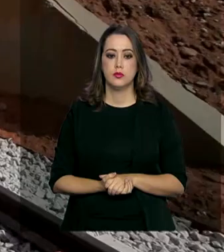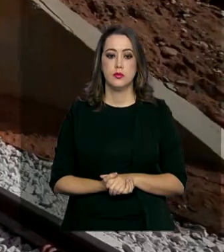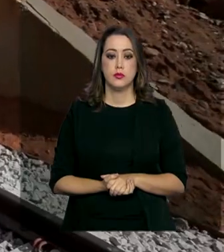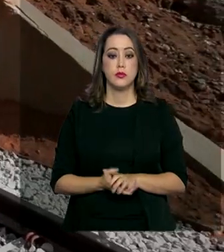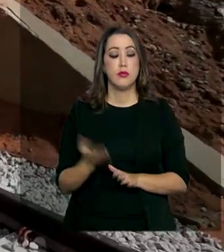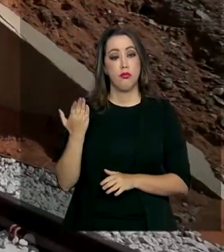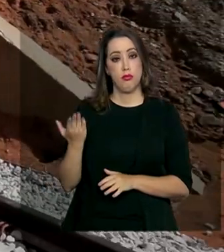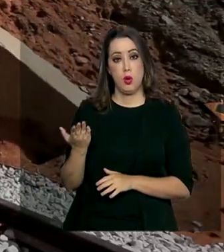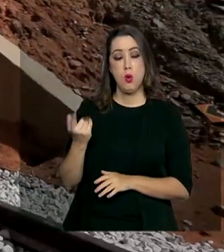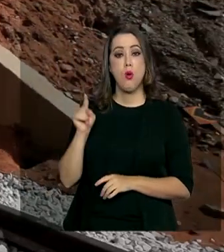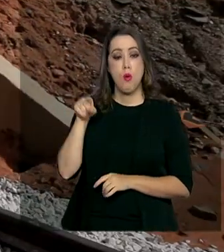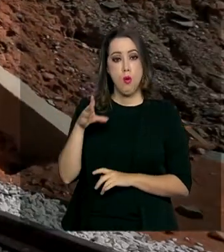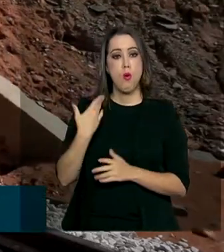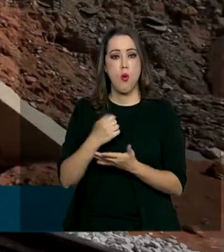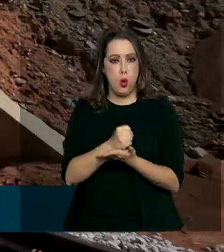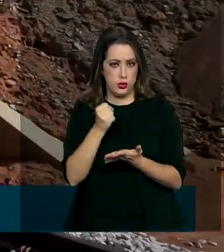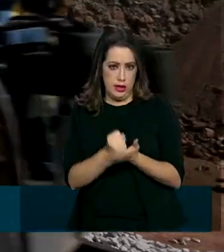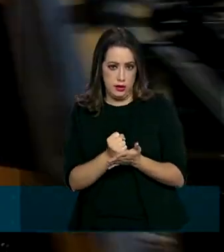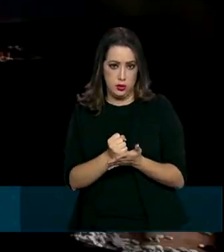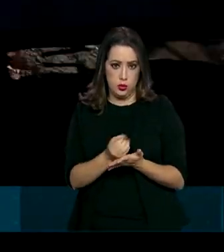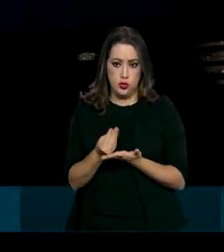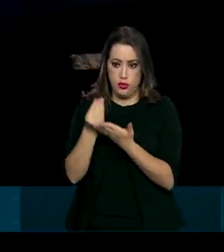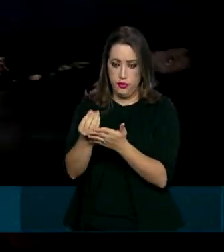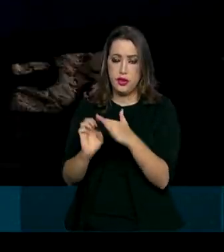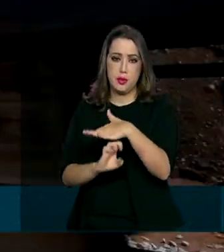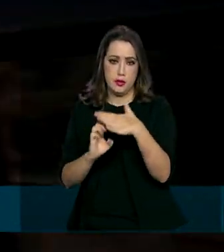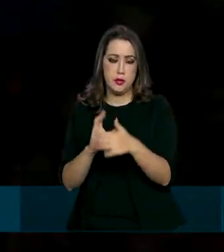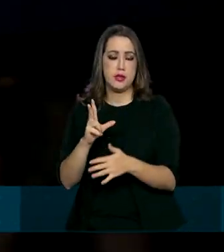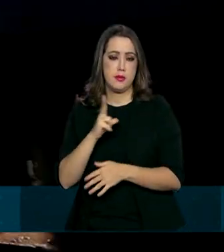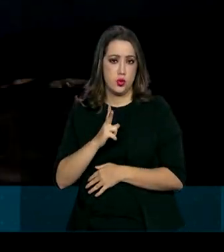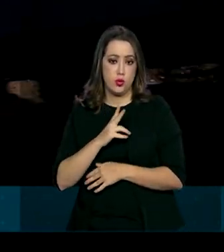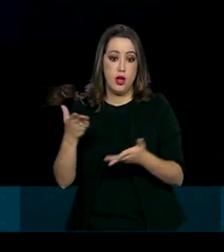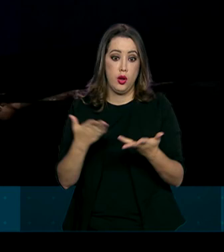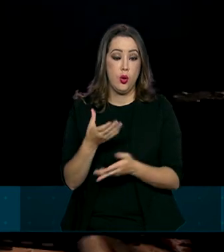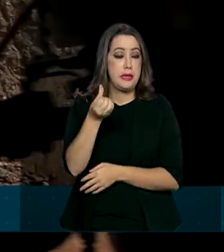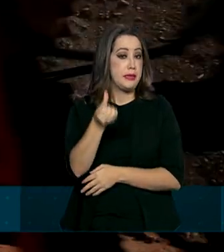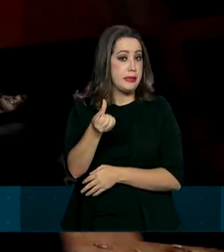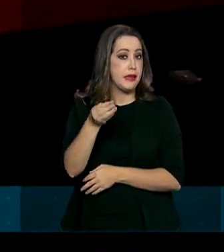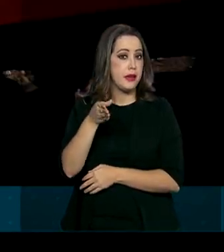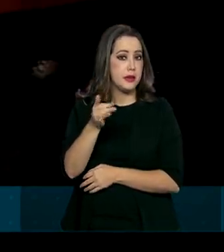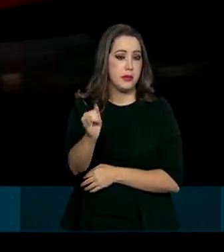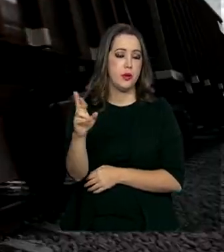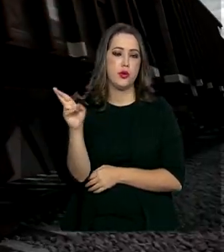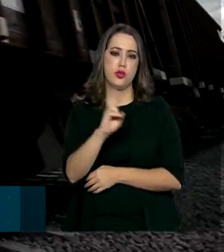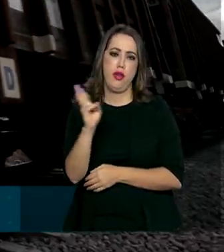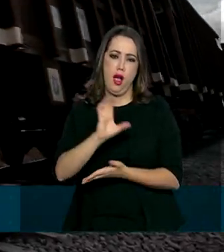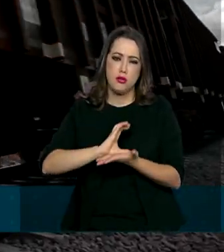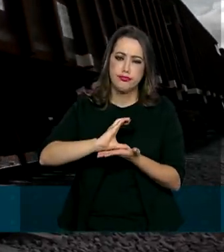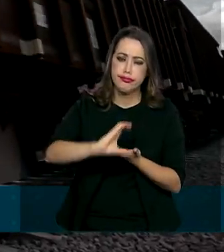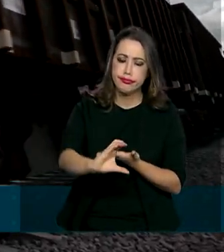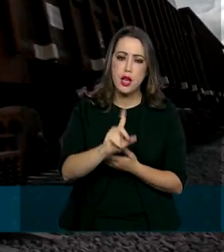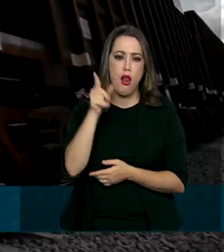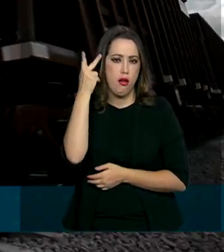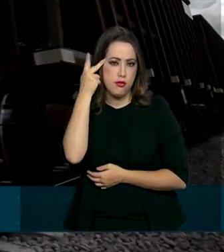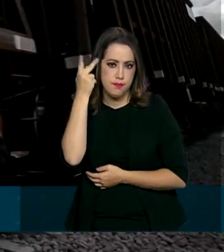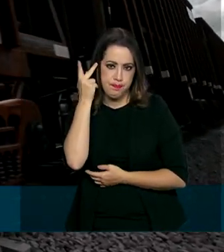prorrogação do contrato de concessão serão investidos 6 bilhões de reais na Malha Ferroviária Paulista. O objetivo